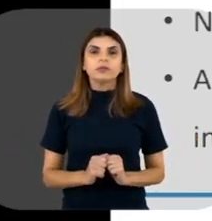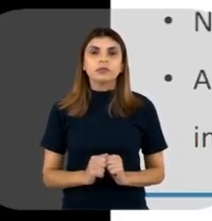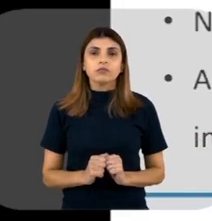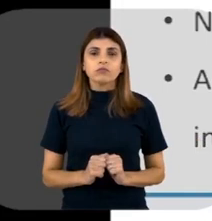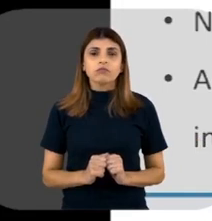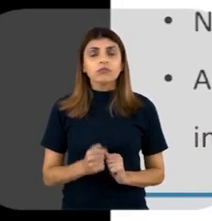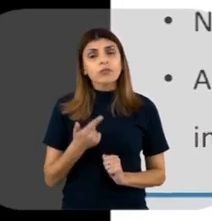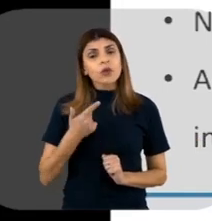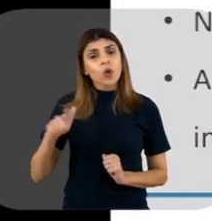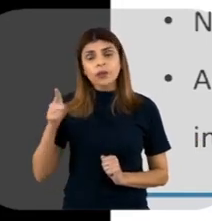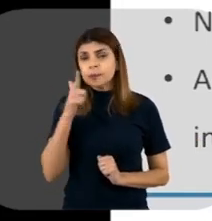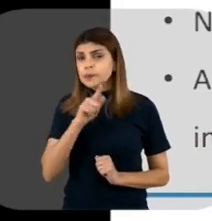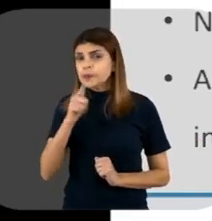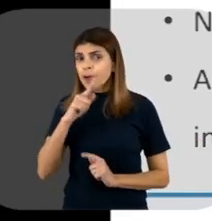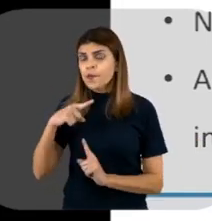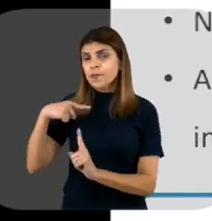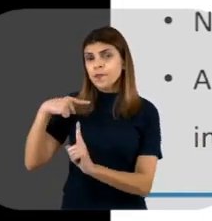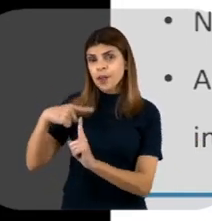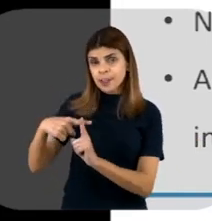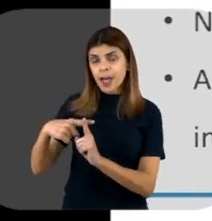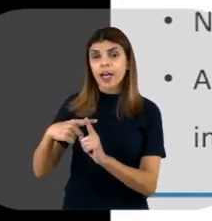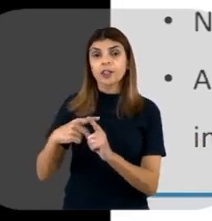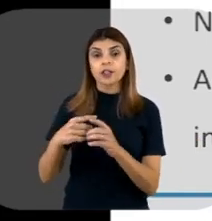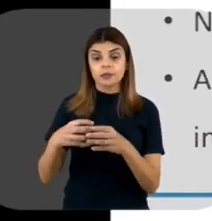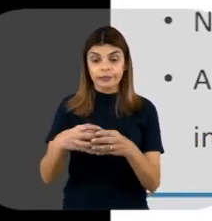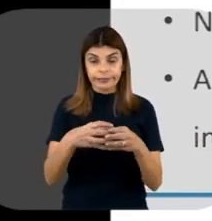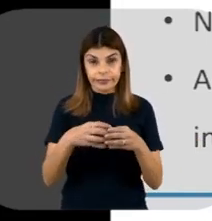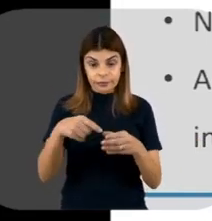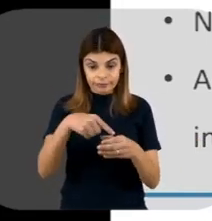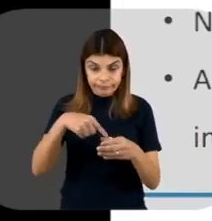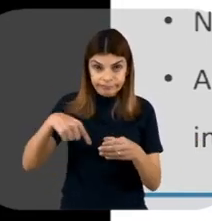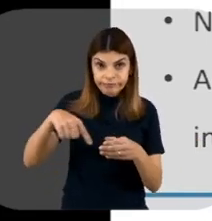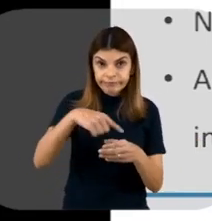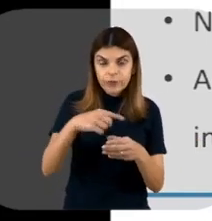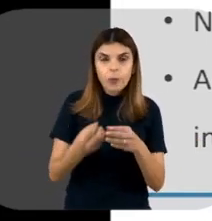E outra vantagem é que o produto formado, né?